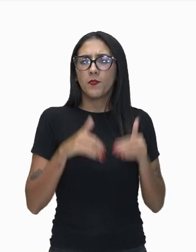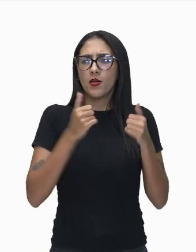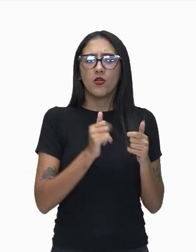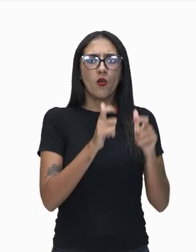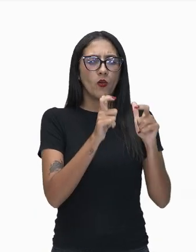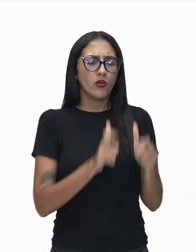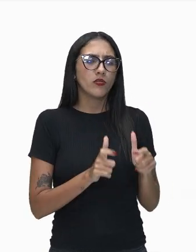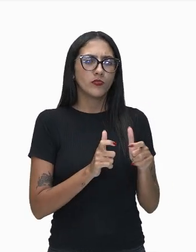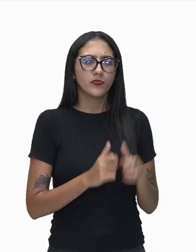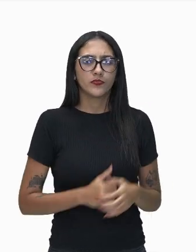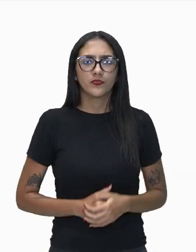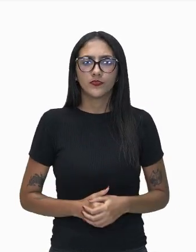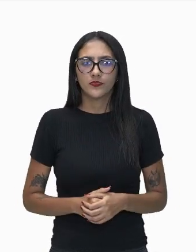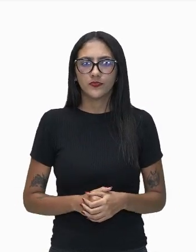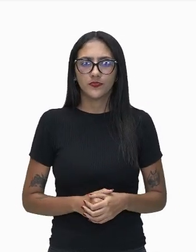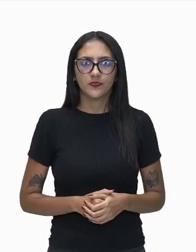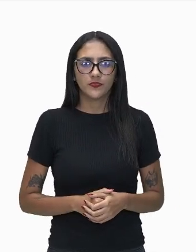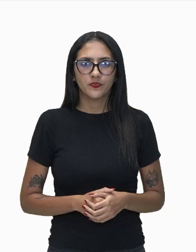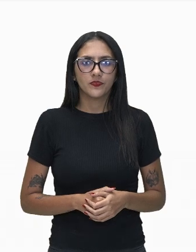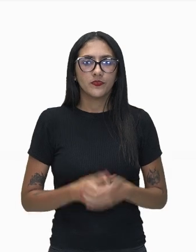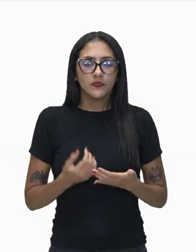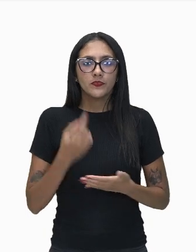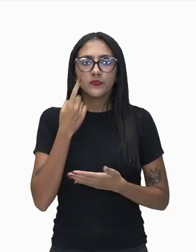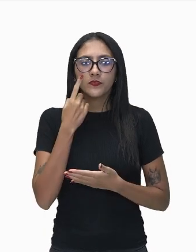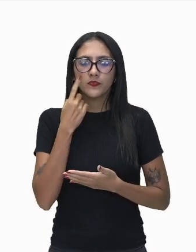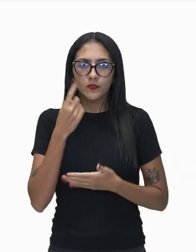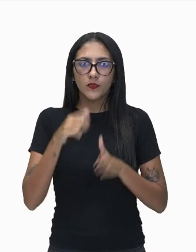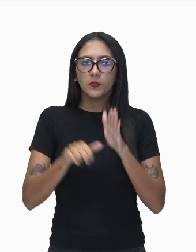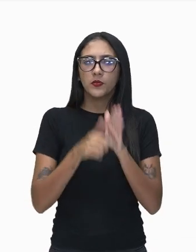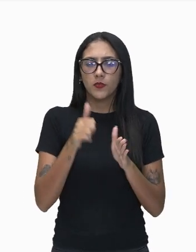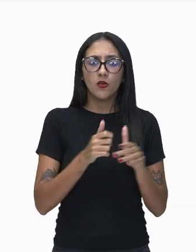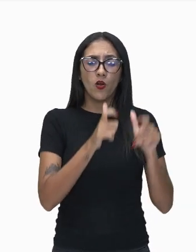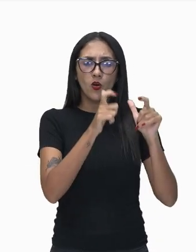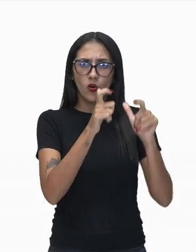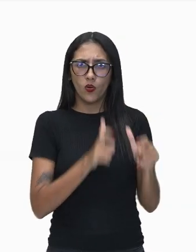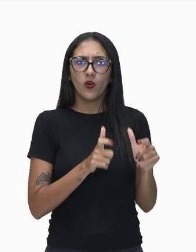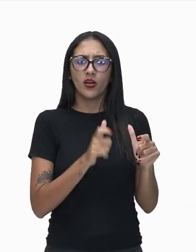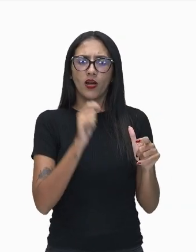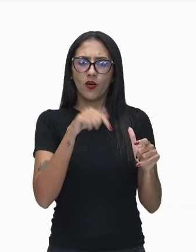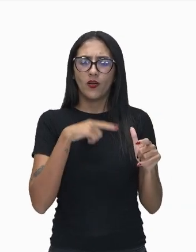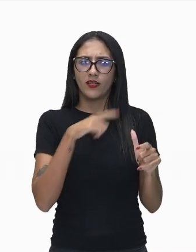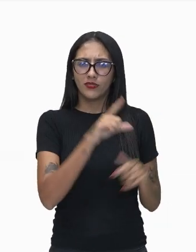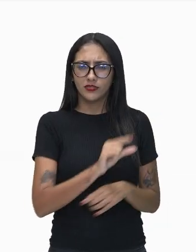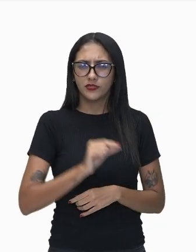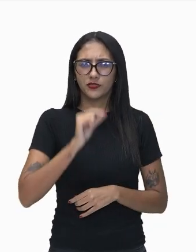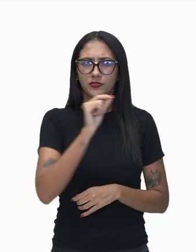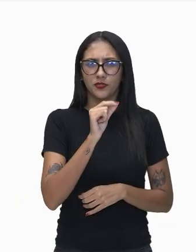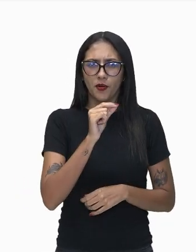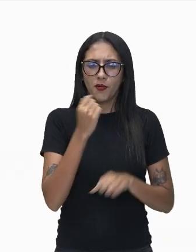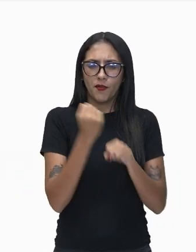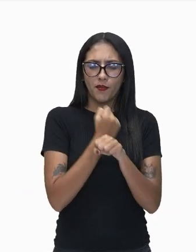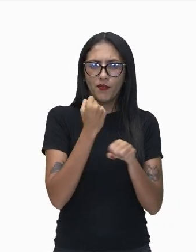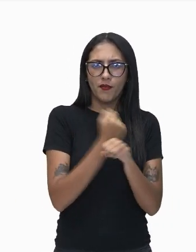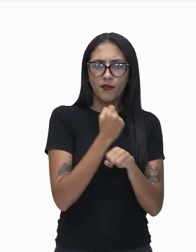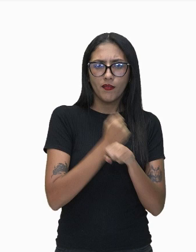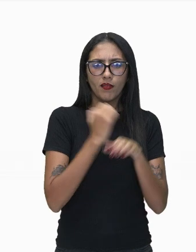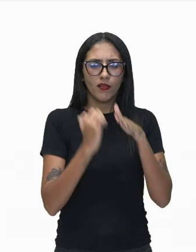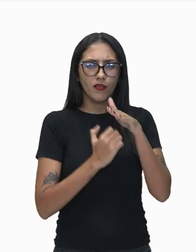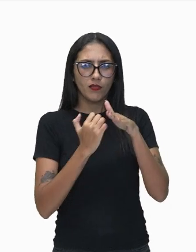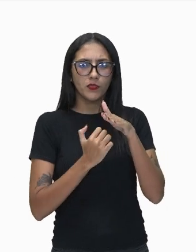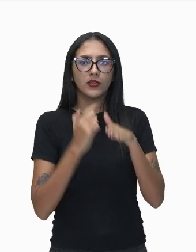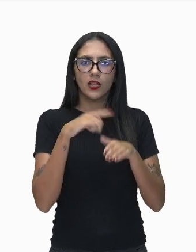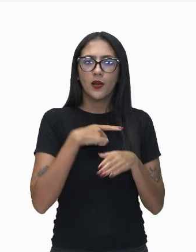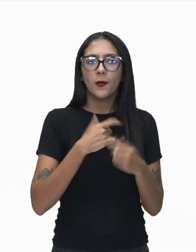instalar, nós vamos começar falando de que os lugares onde elas escolhem se instalar têm que ter